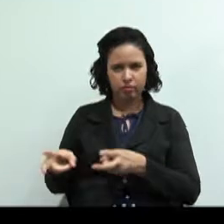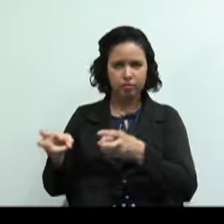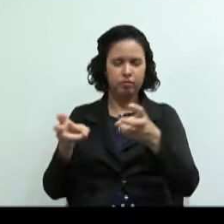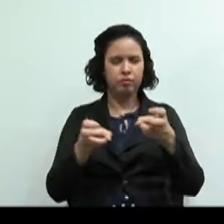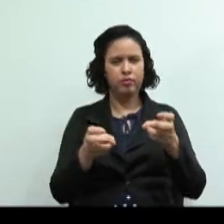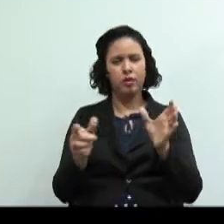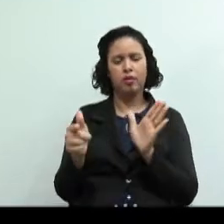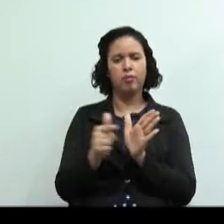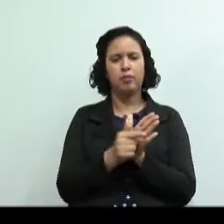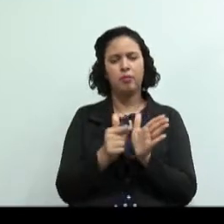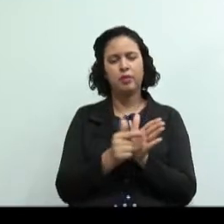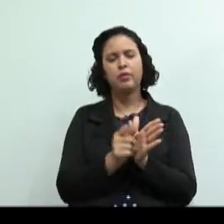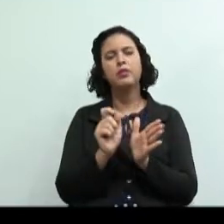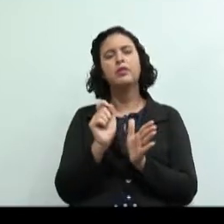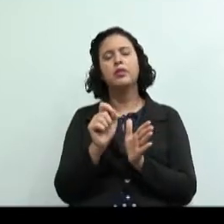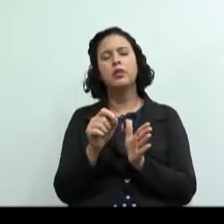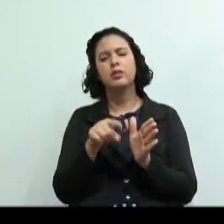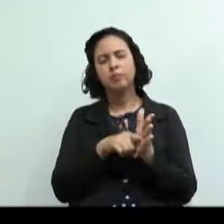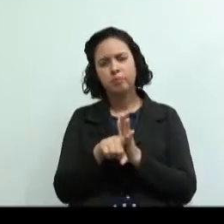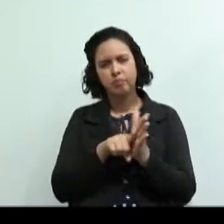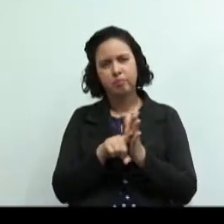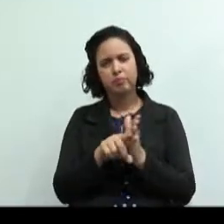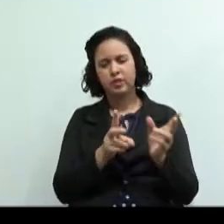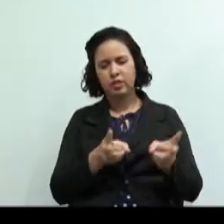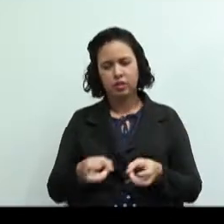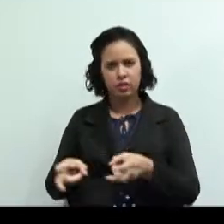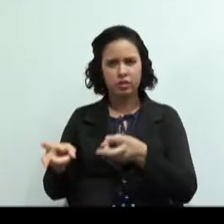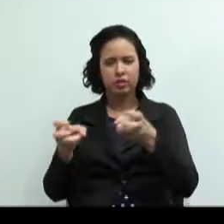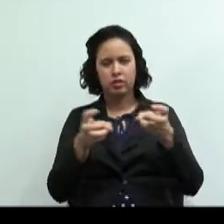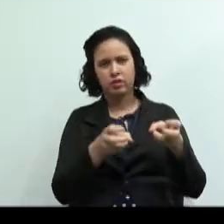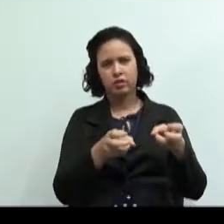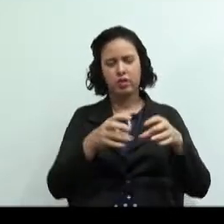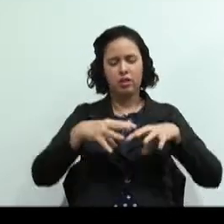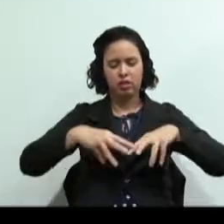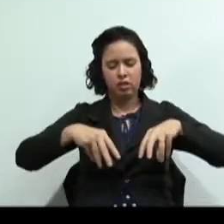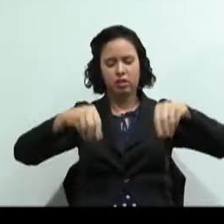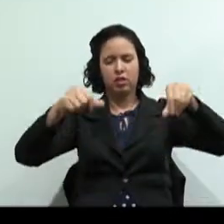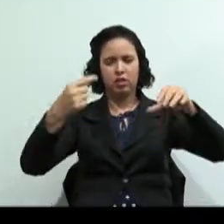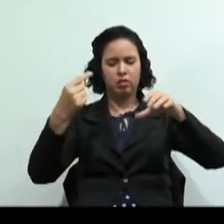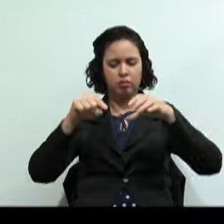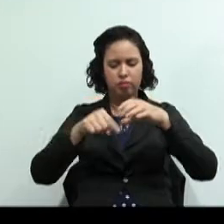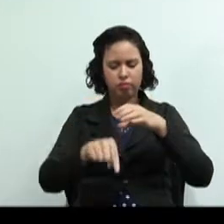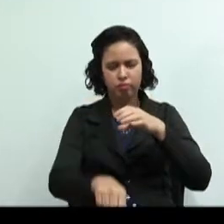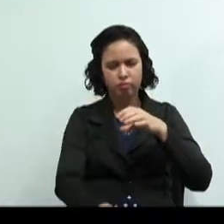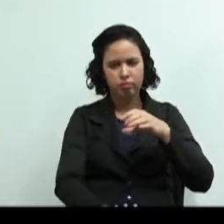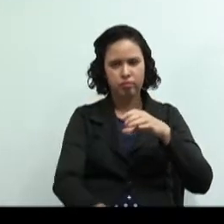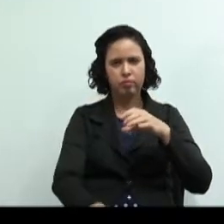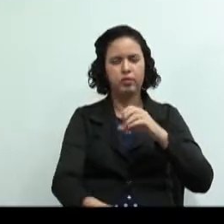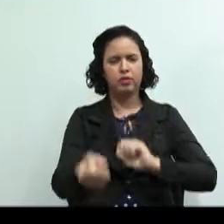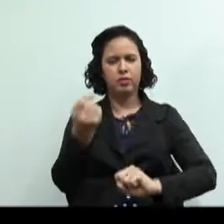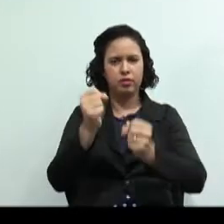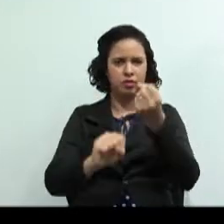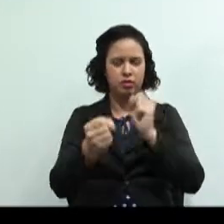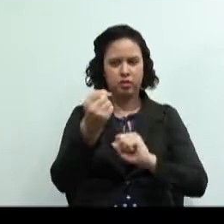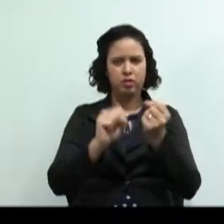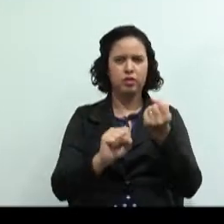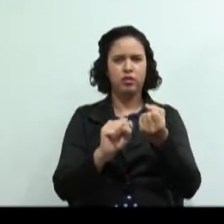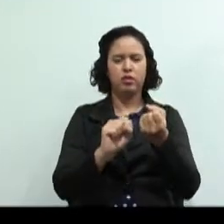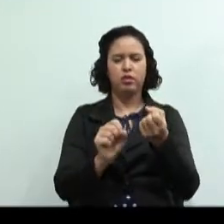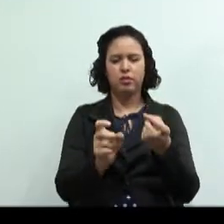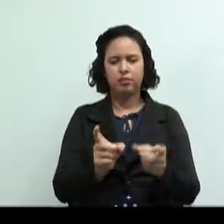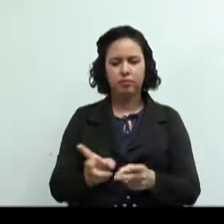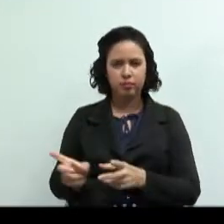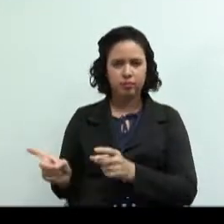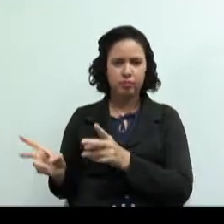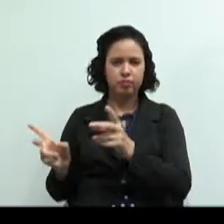pesquisar, extrair, lavrar, industrializar, comercializar e